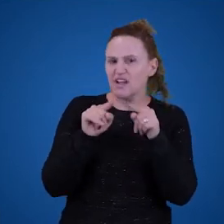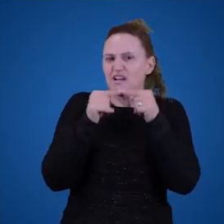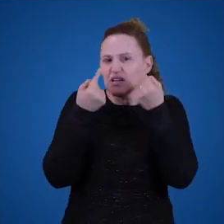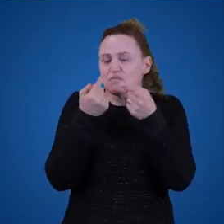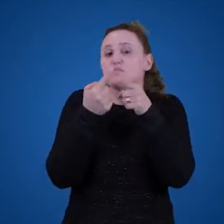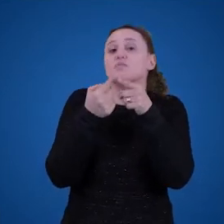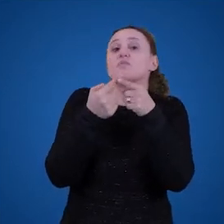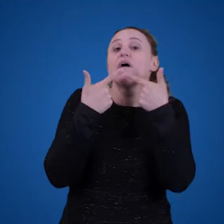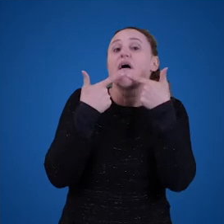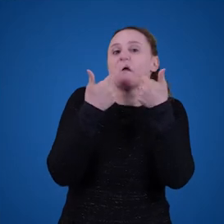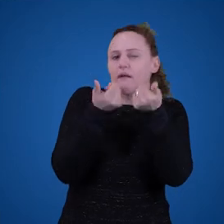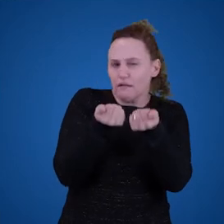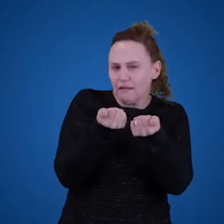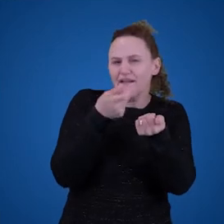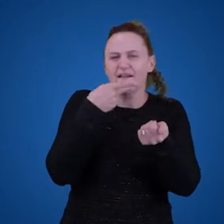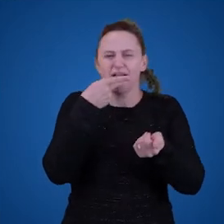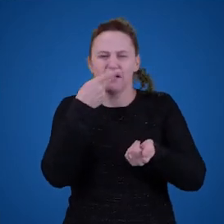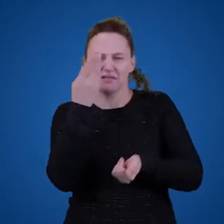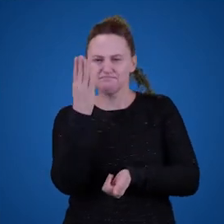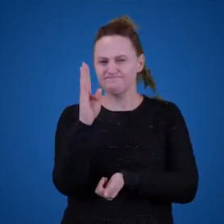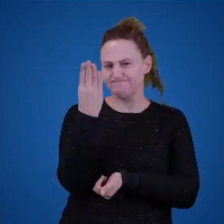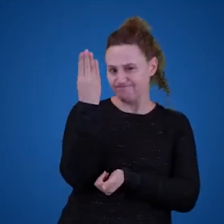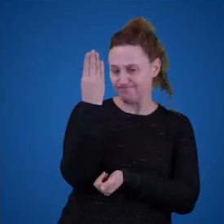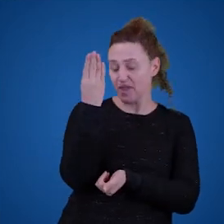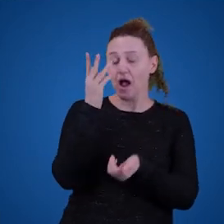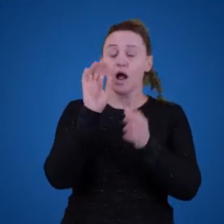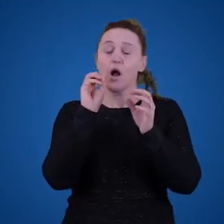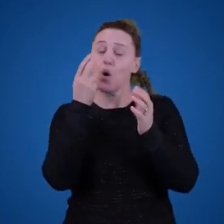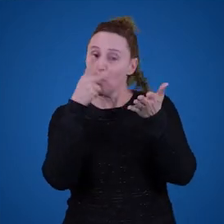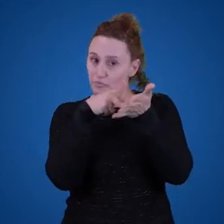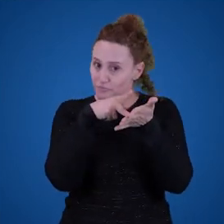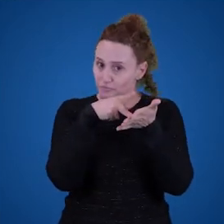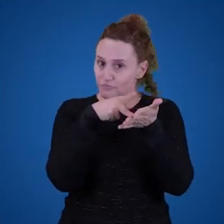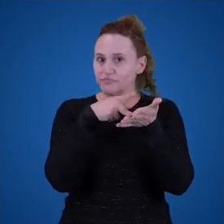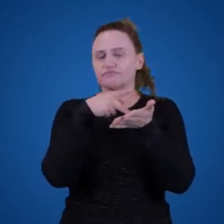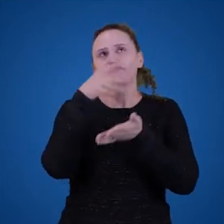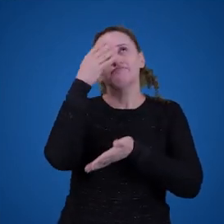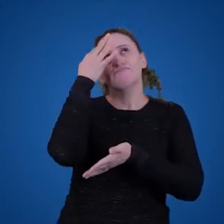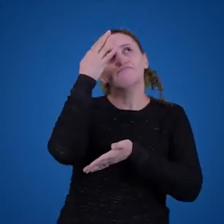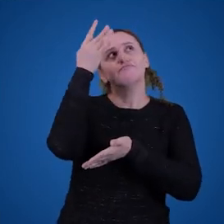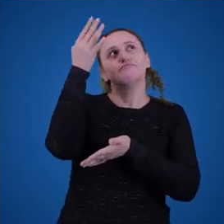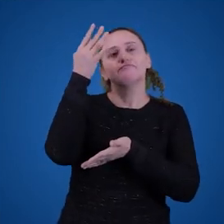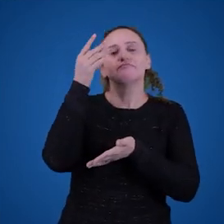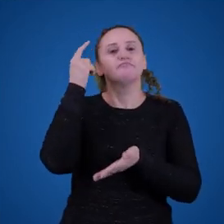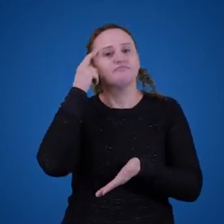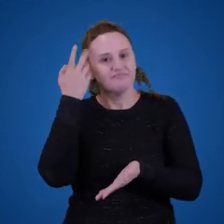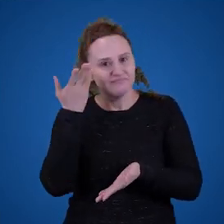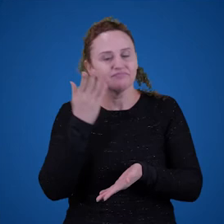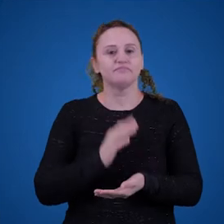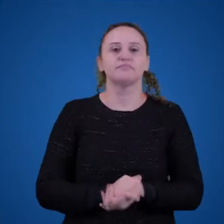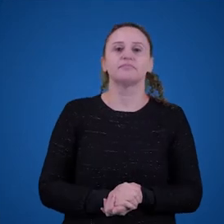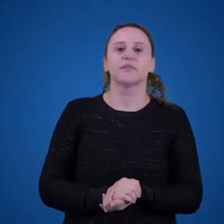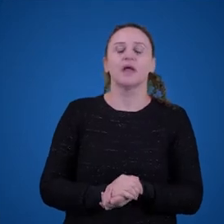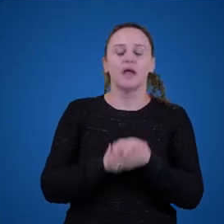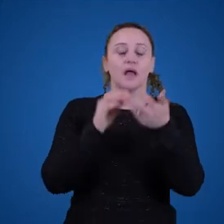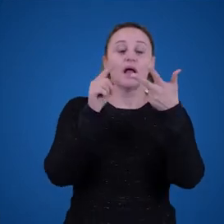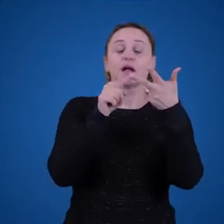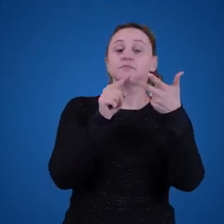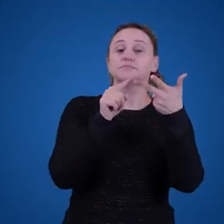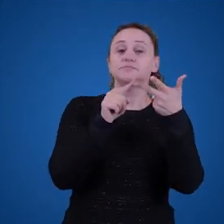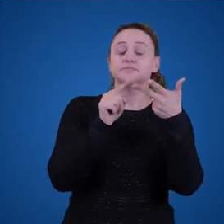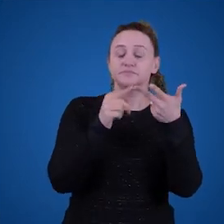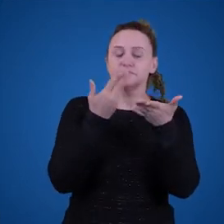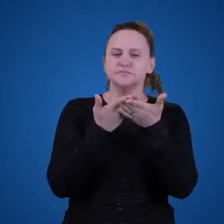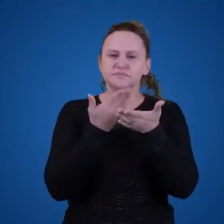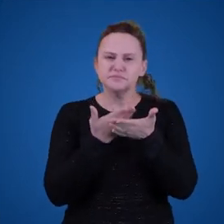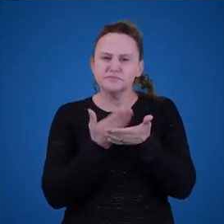linguagem fala verdades ou falsidades? Nós vamos aventar algumas hipóteses. Essa vai ser a nossa segunda aula. Na terceira aula, nós